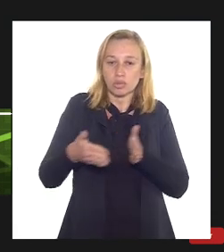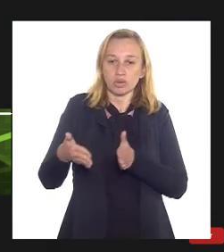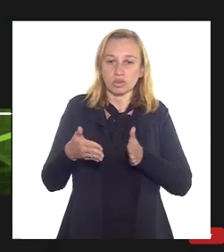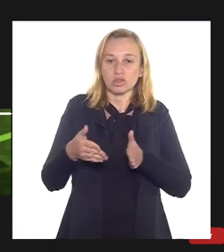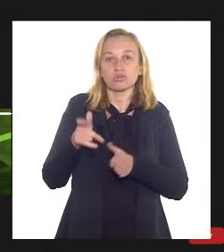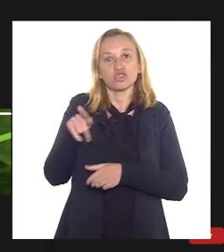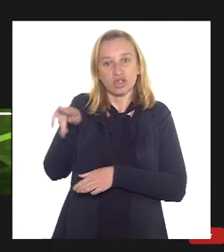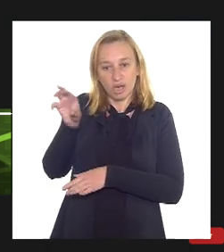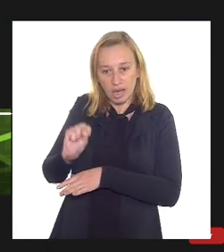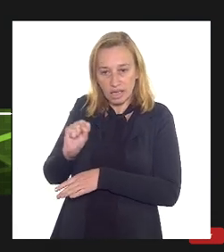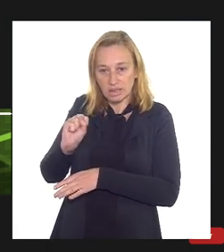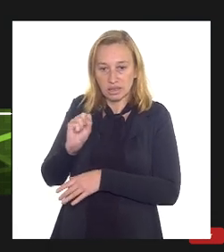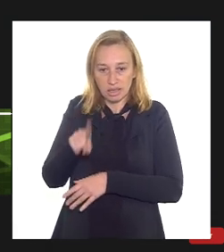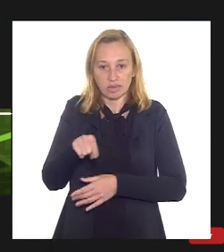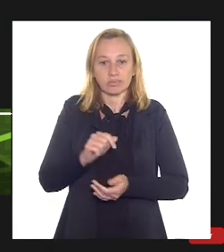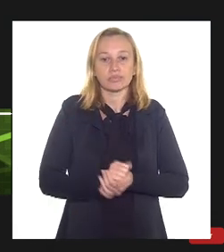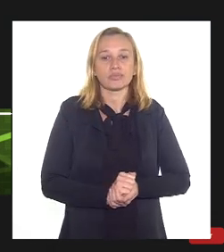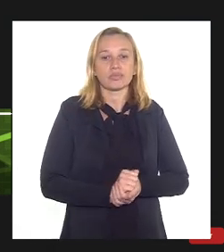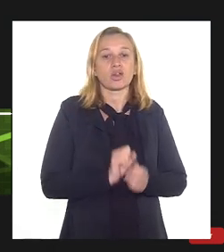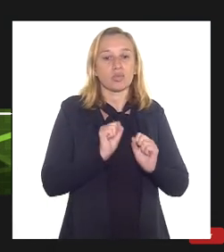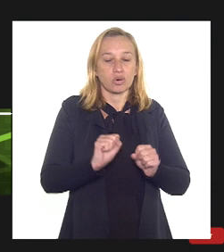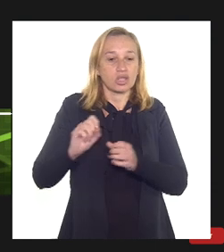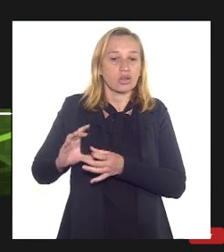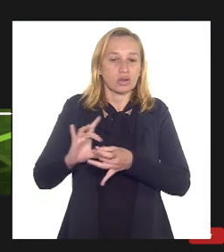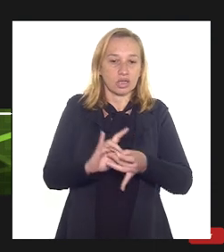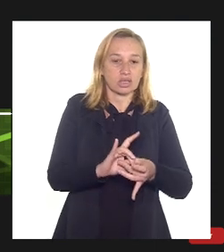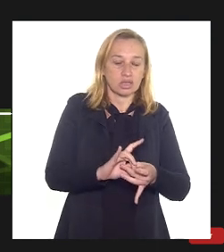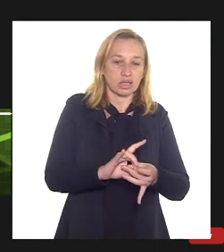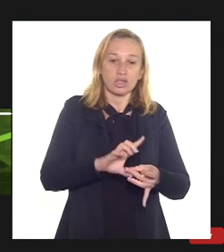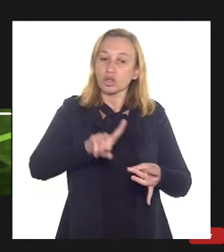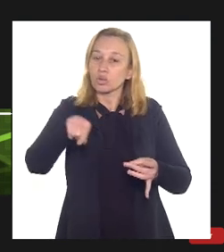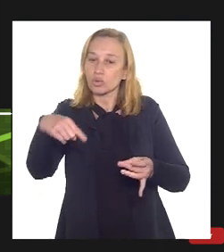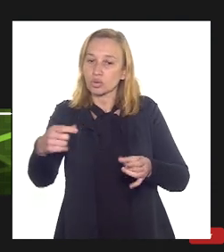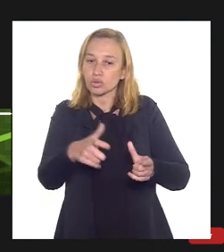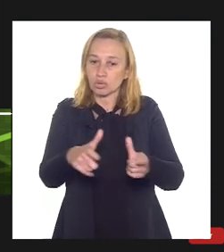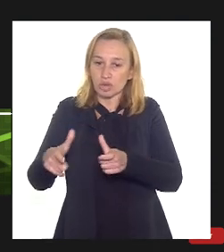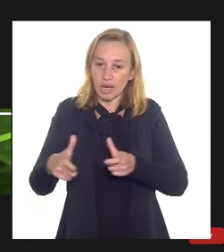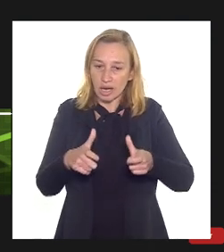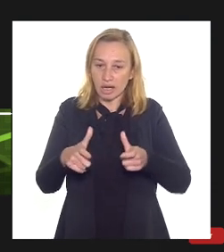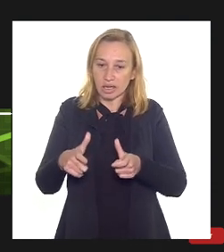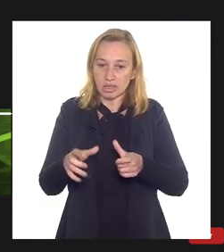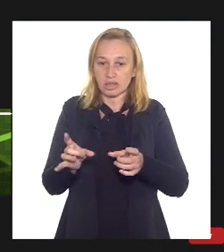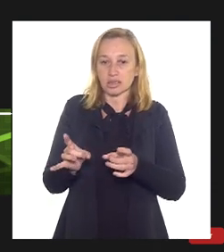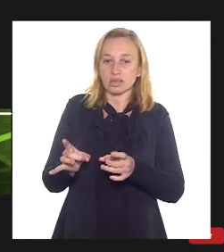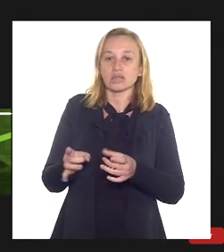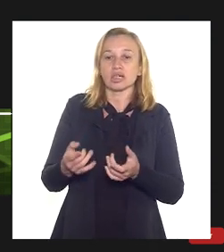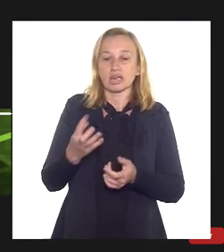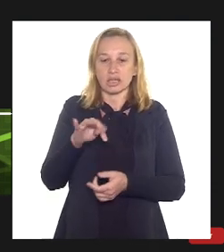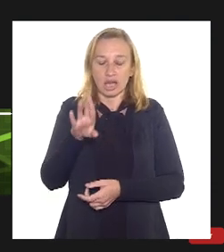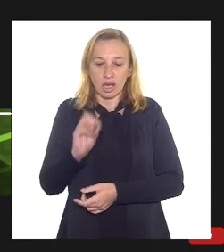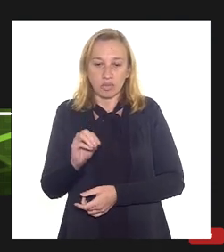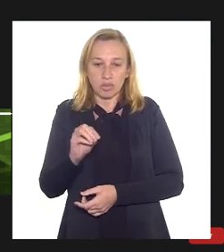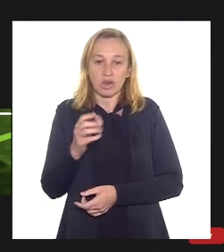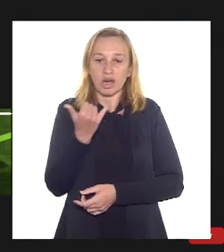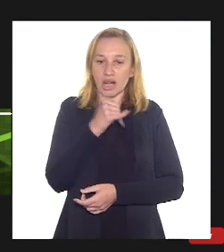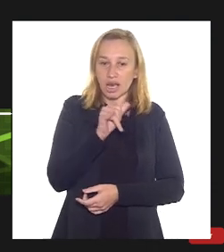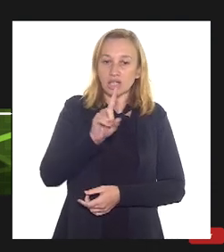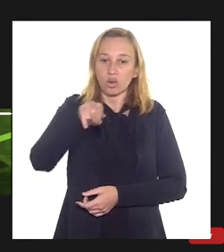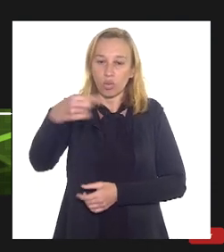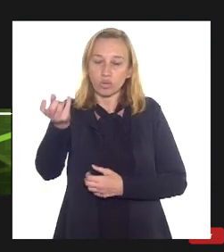todo esse gás processado, para poder conectar e abastecer outros mercados, outras termoelétricas, outras indústrias,